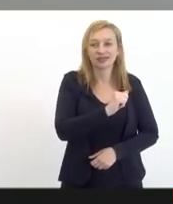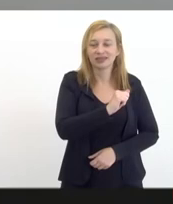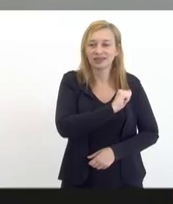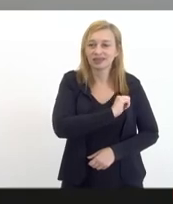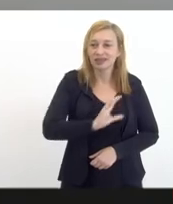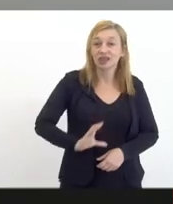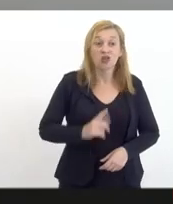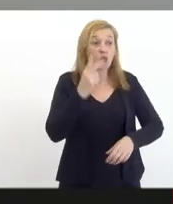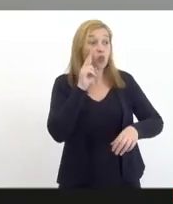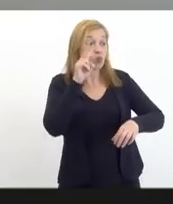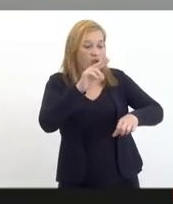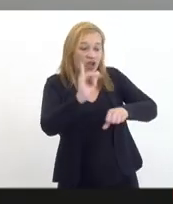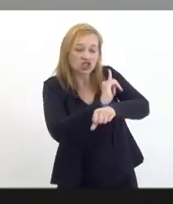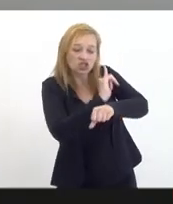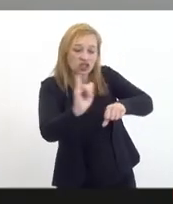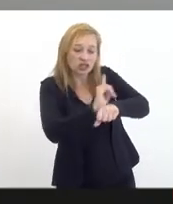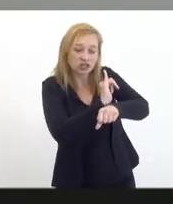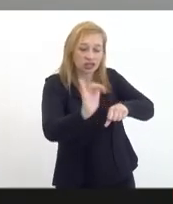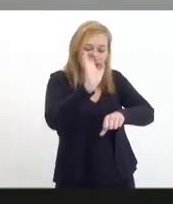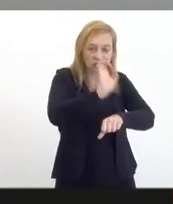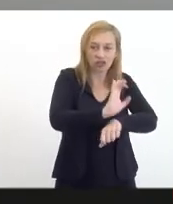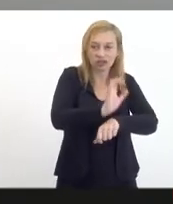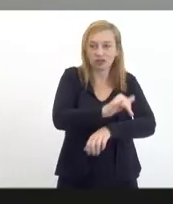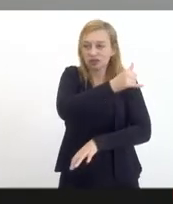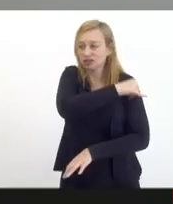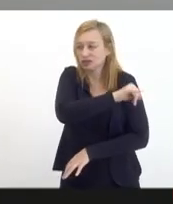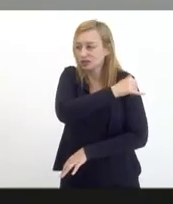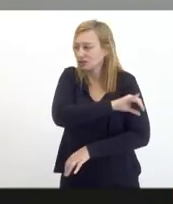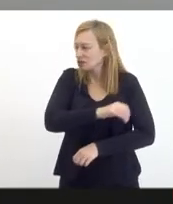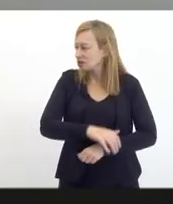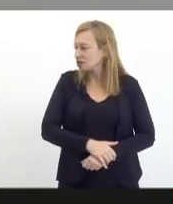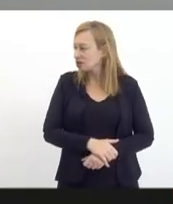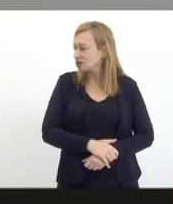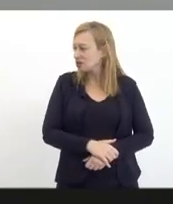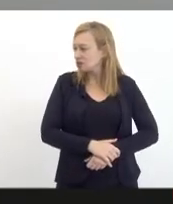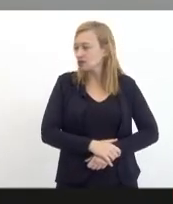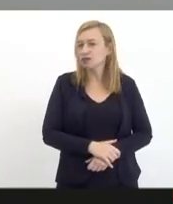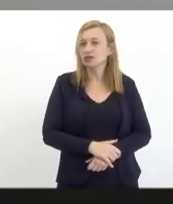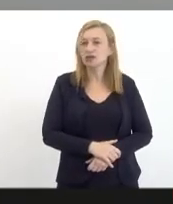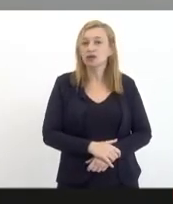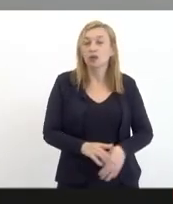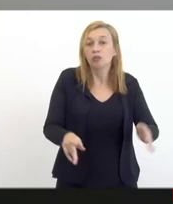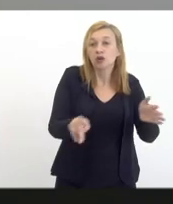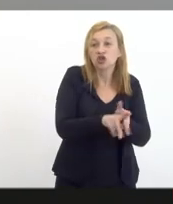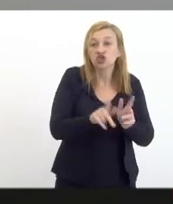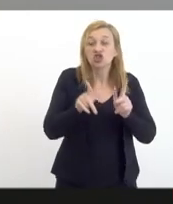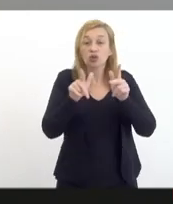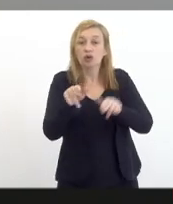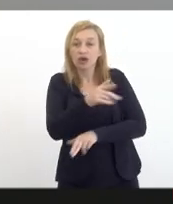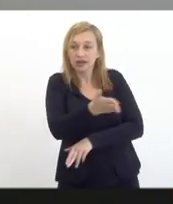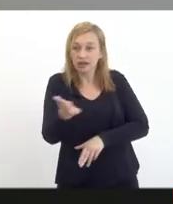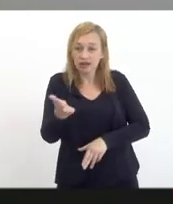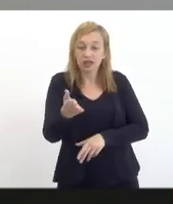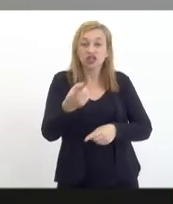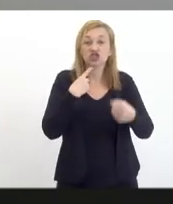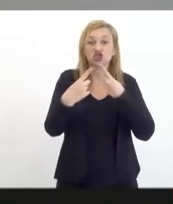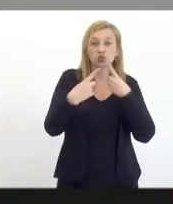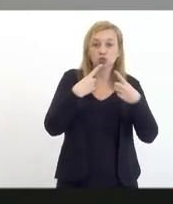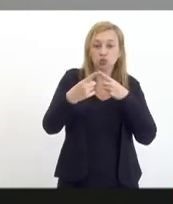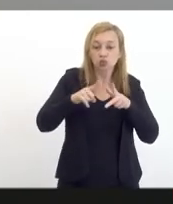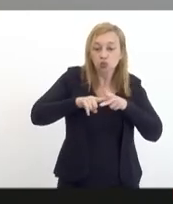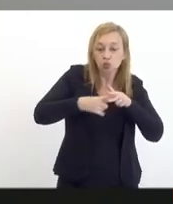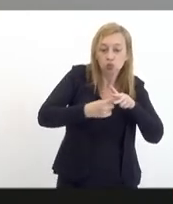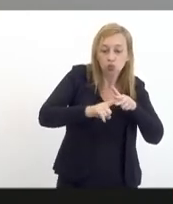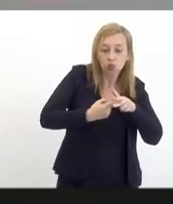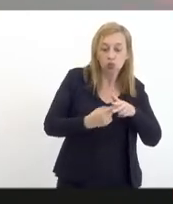estratégico sobre o Estado do Rio de Janeiro e nos desafia nos impulsiona na Assembleia com projetos como esse hoje a gente já discutido a regulamentação